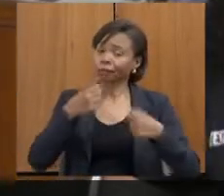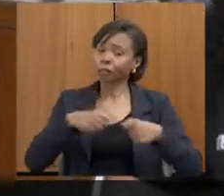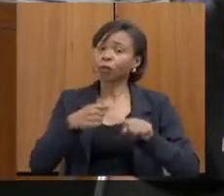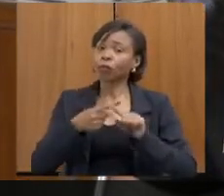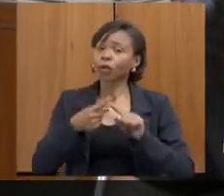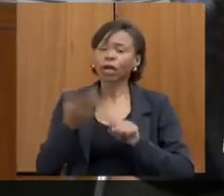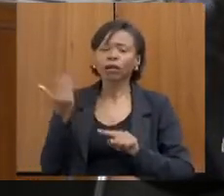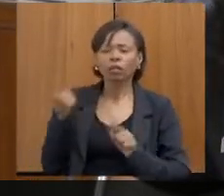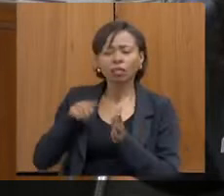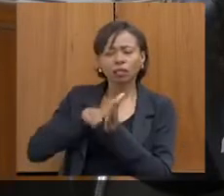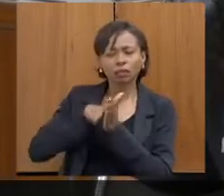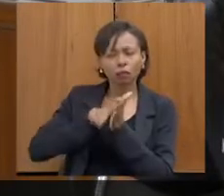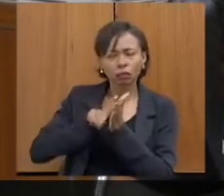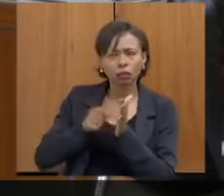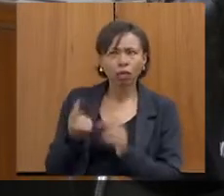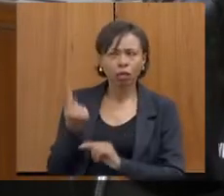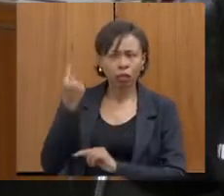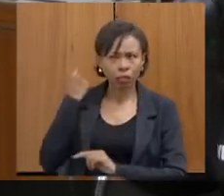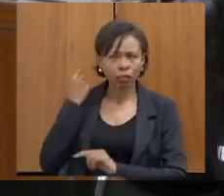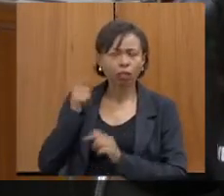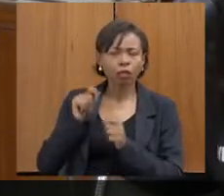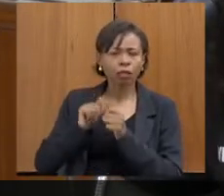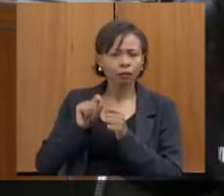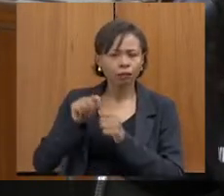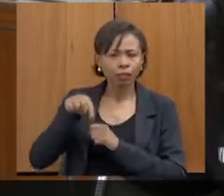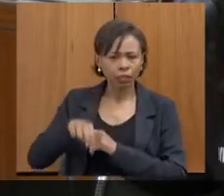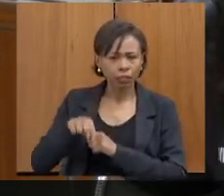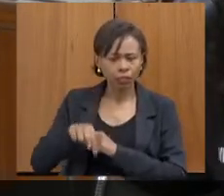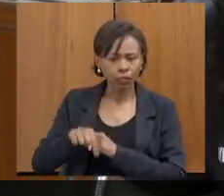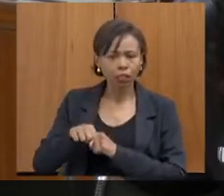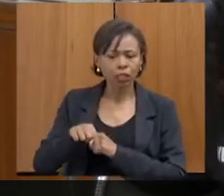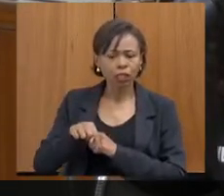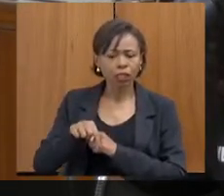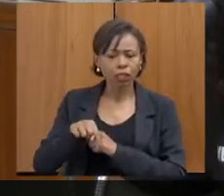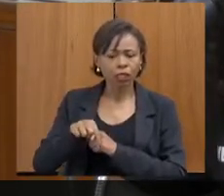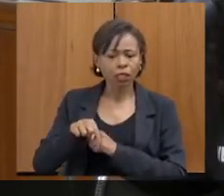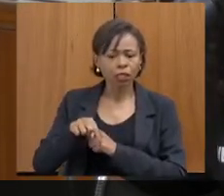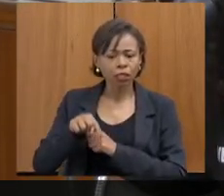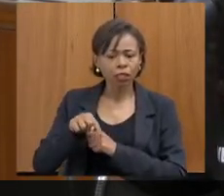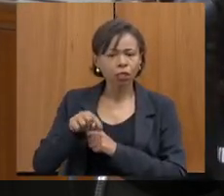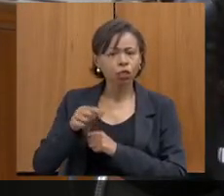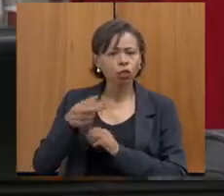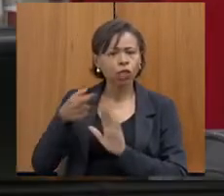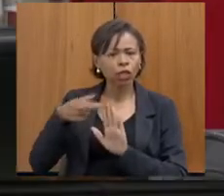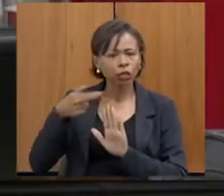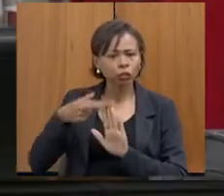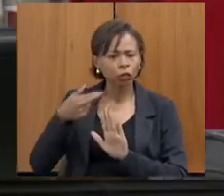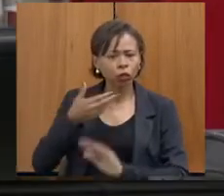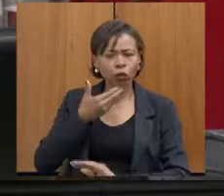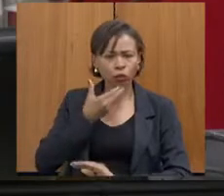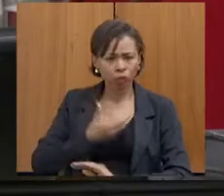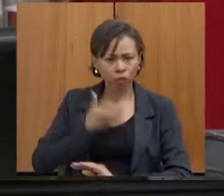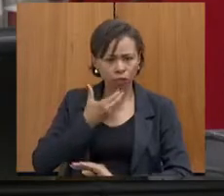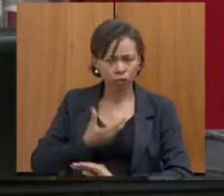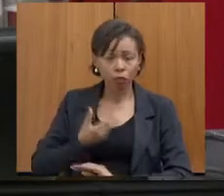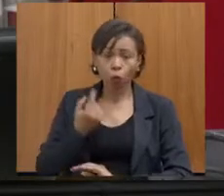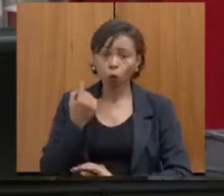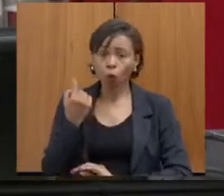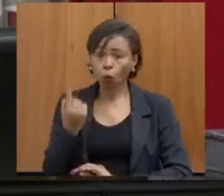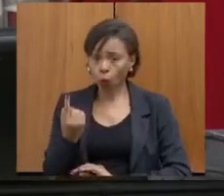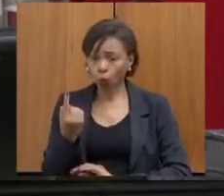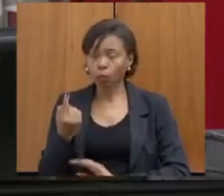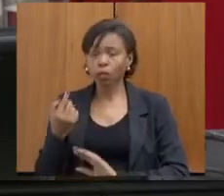foi feito, até passei para a Ana aqui logo no início, duas resoluções de dezembro, uma que foi feita